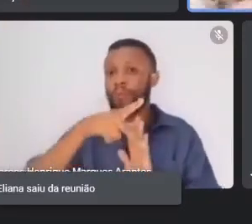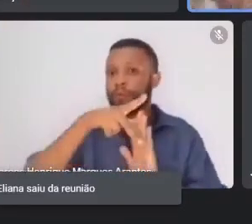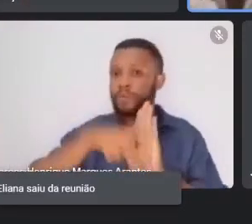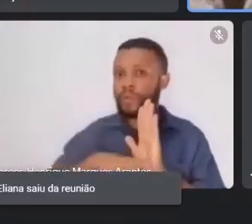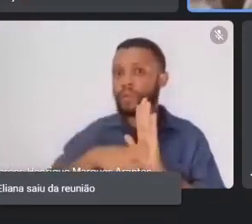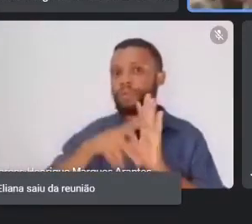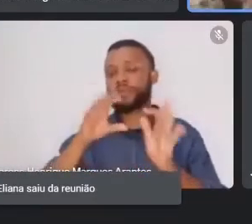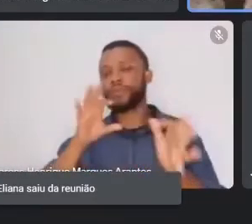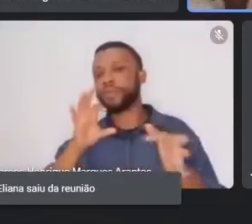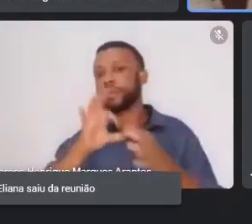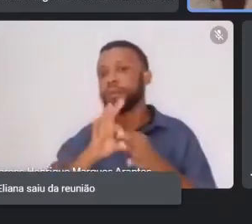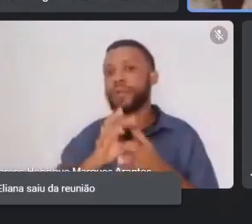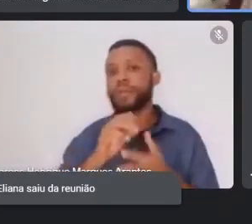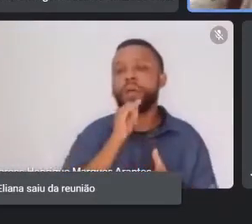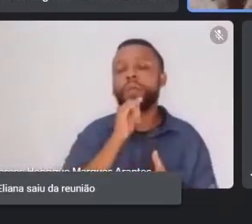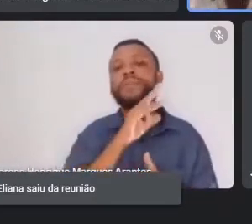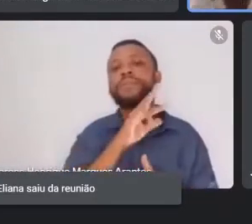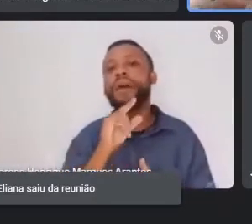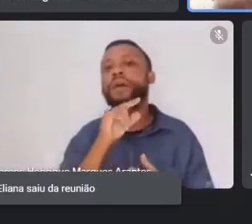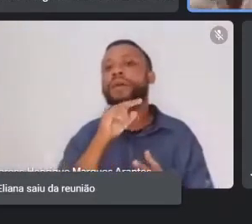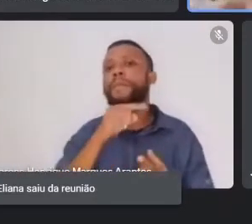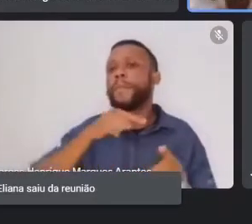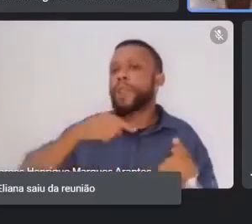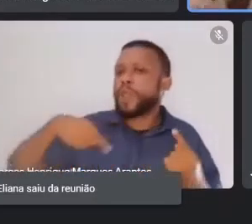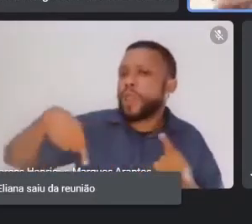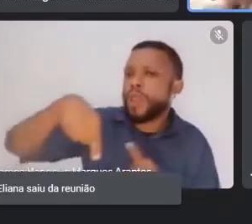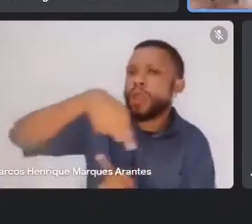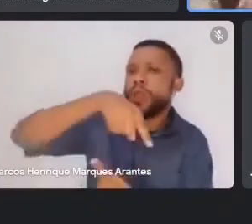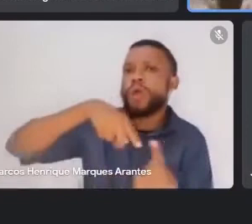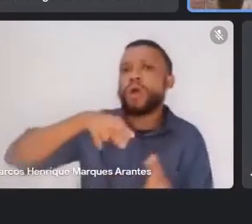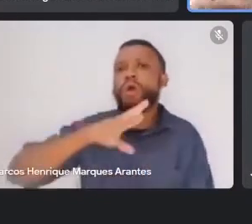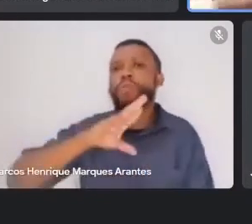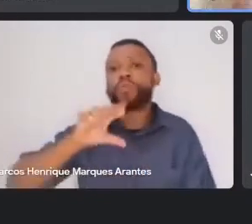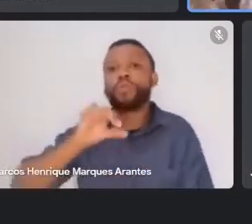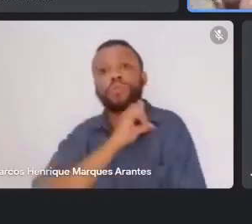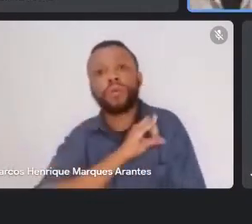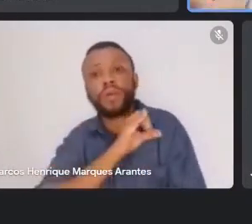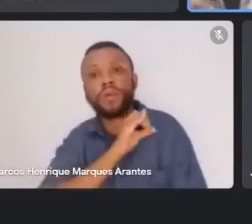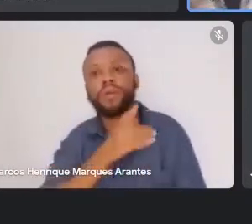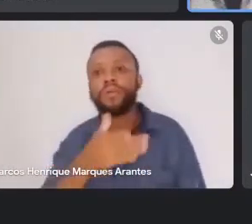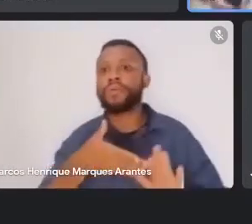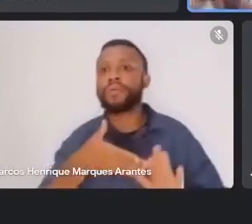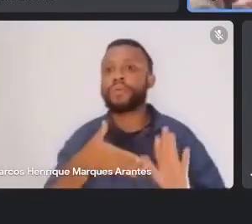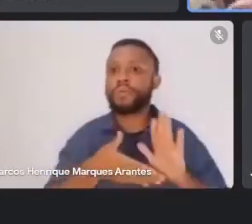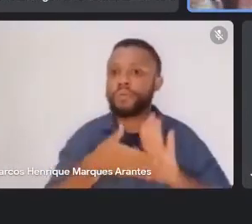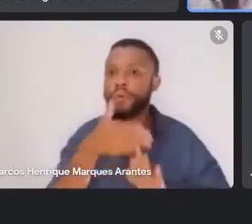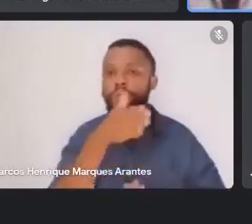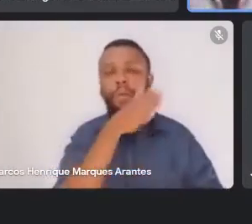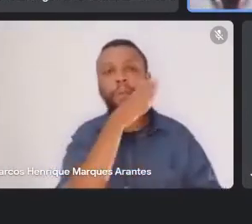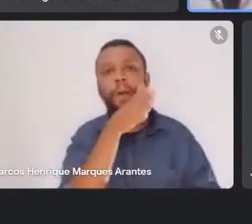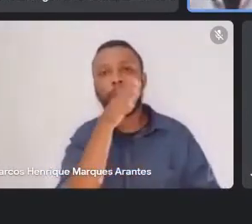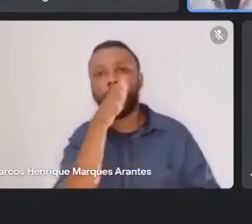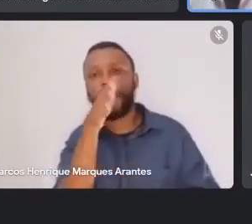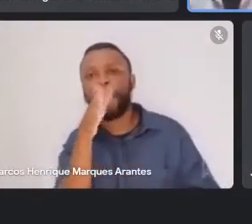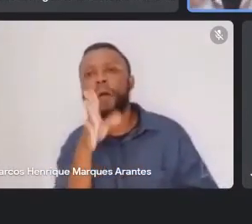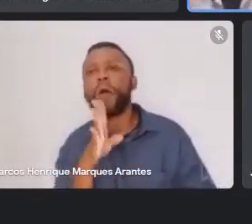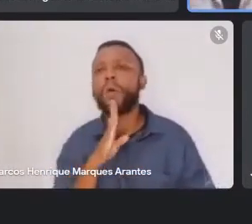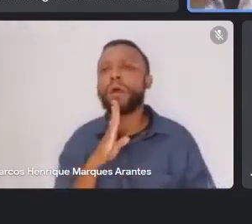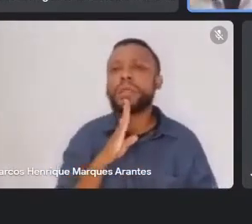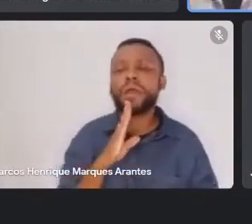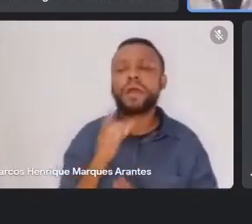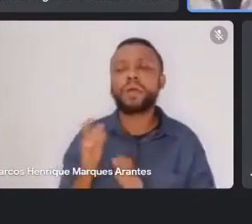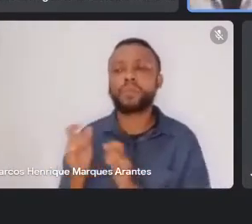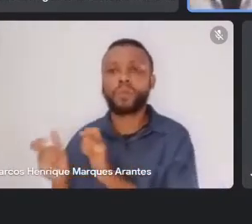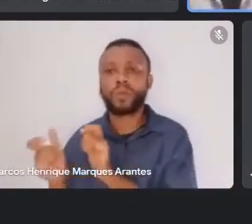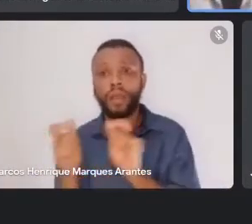assim, vamos circular no Rio de Janeiro, vamos nos lugares, vamos, assim, então, assim, minhas aulas, assim, agora é tudo